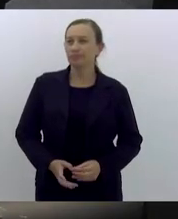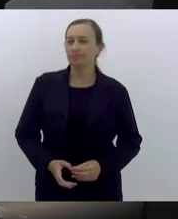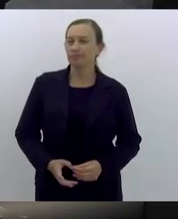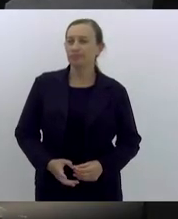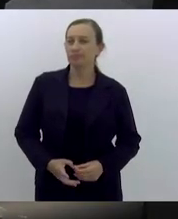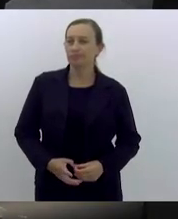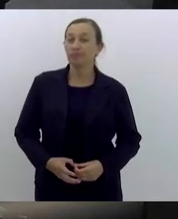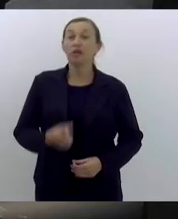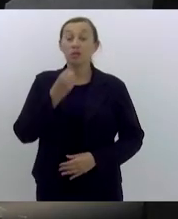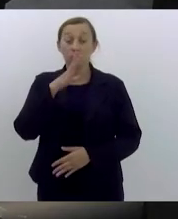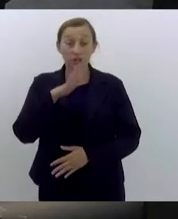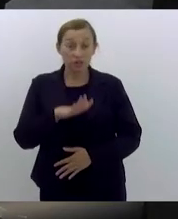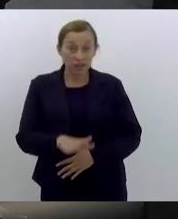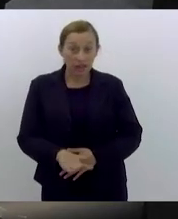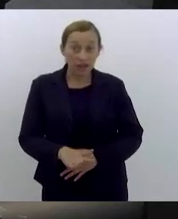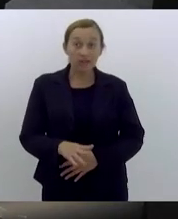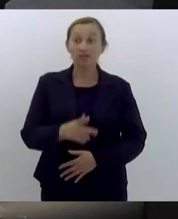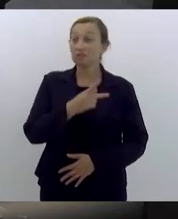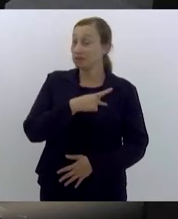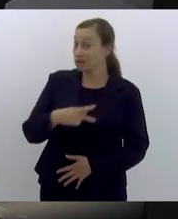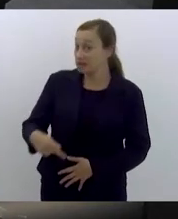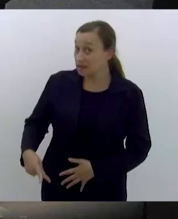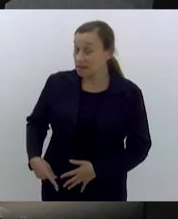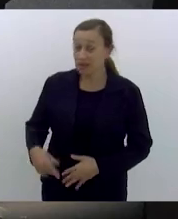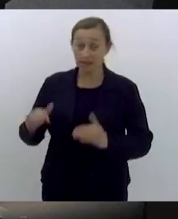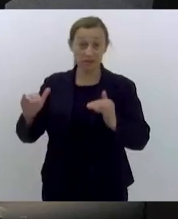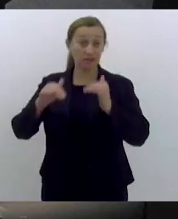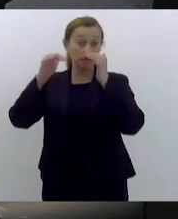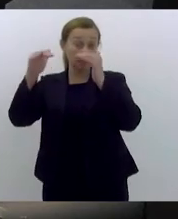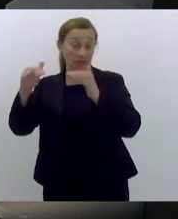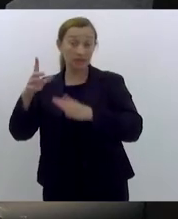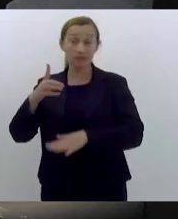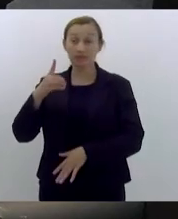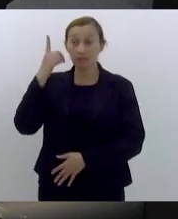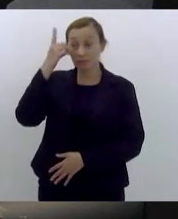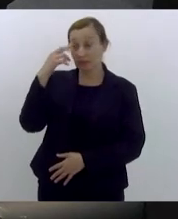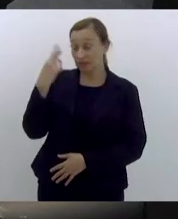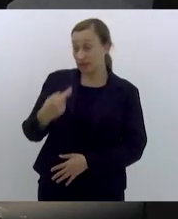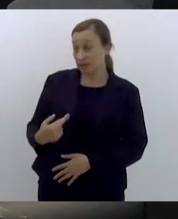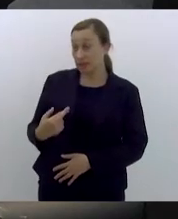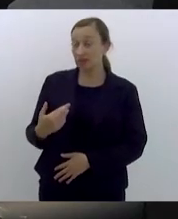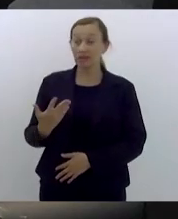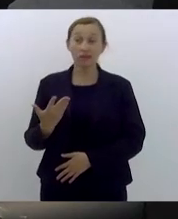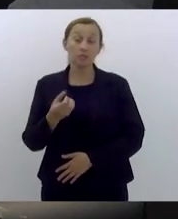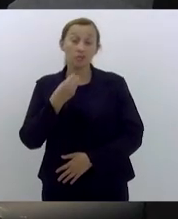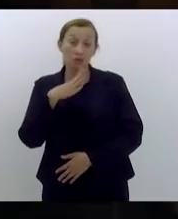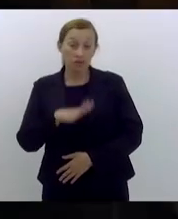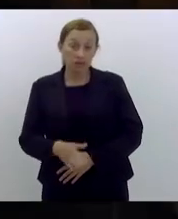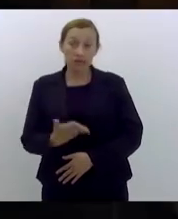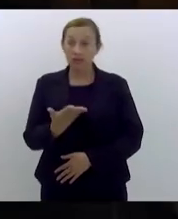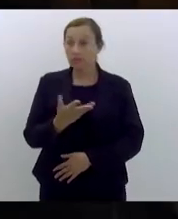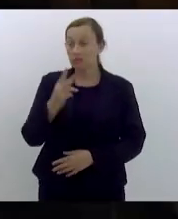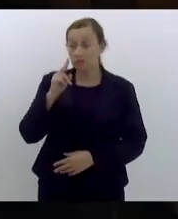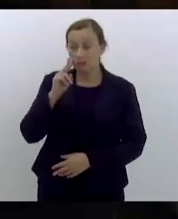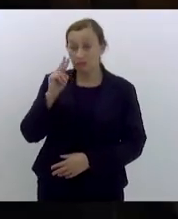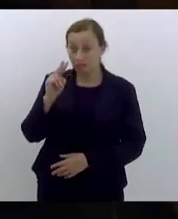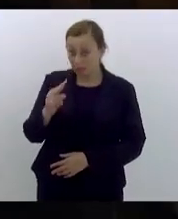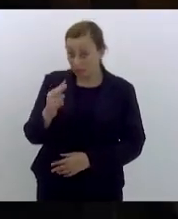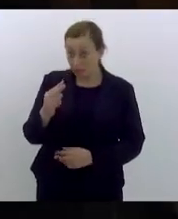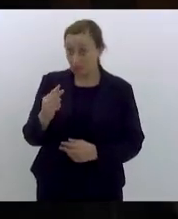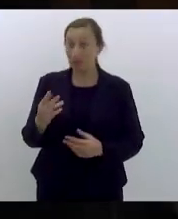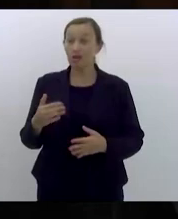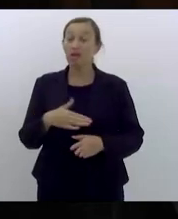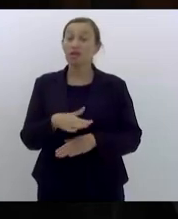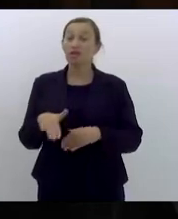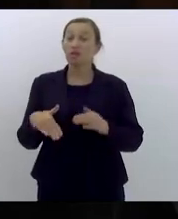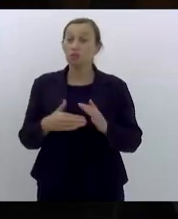Boa tarde senhora presidenta excelentíssima deputada Renata Souza boa tarde aos colegas que me assistem e aquelas